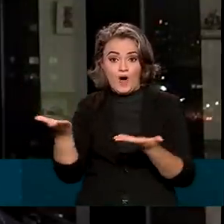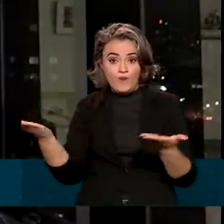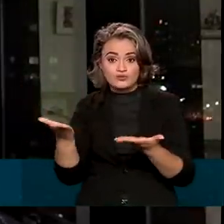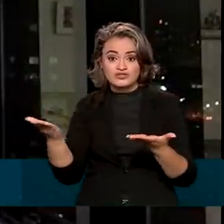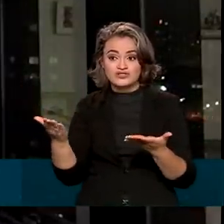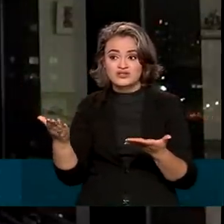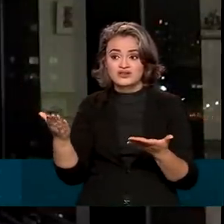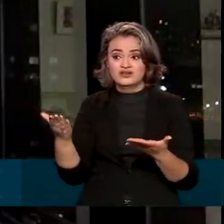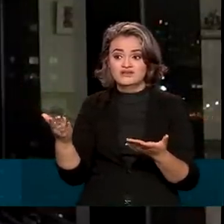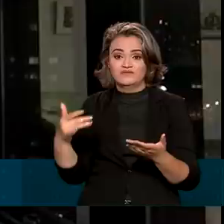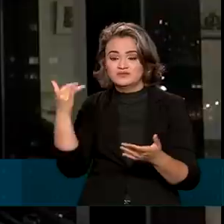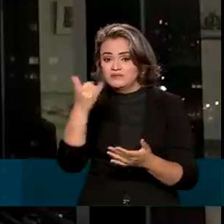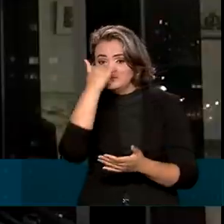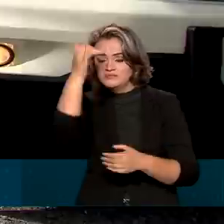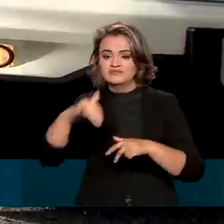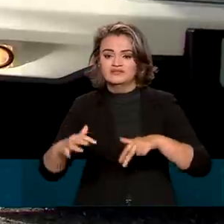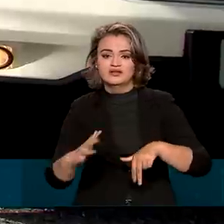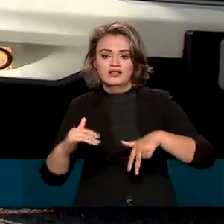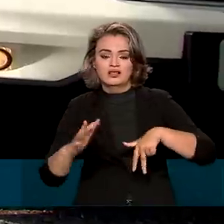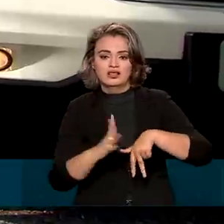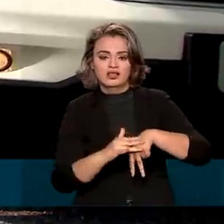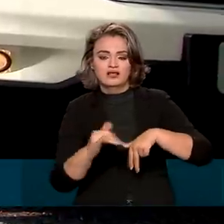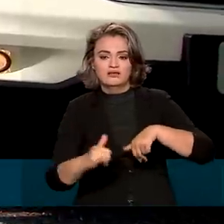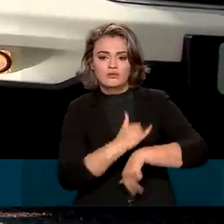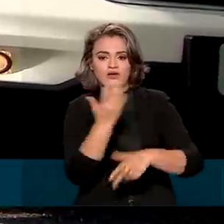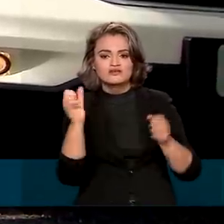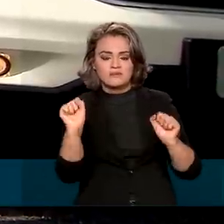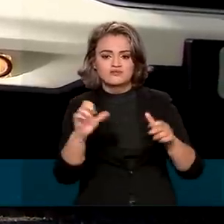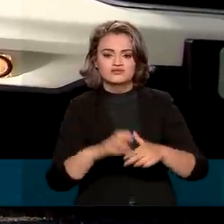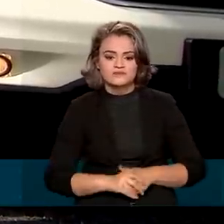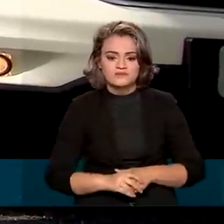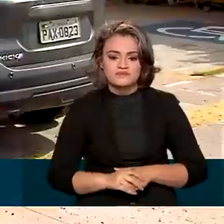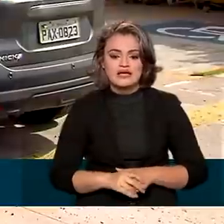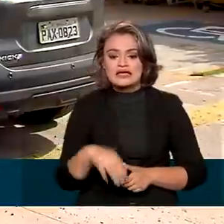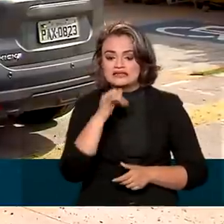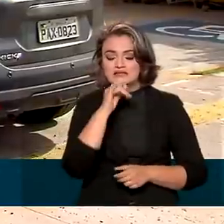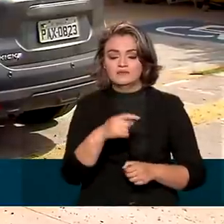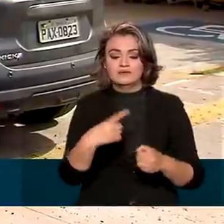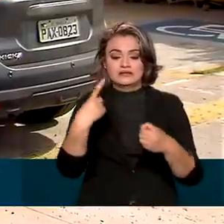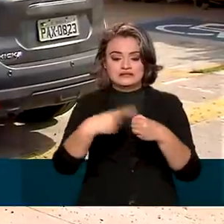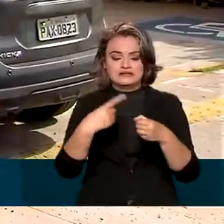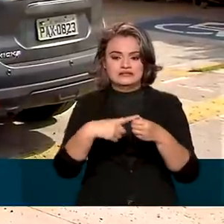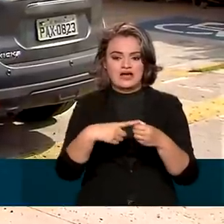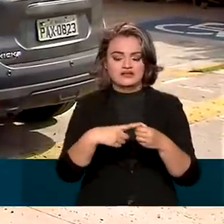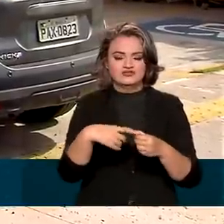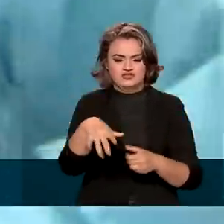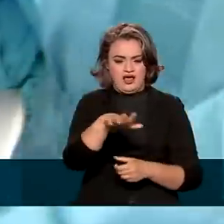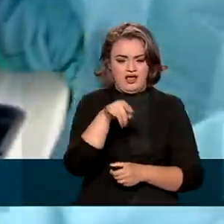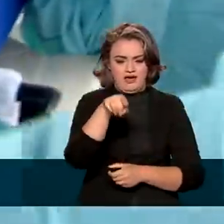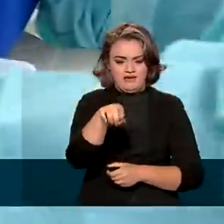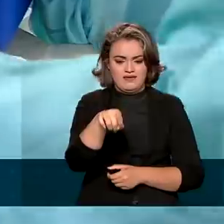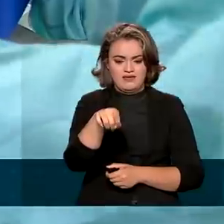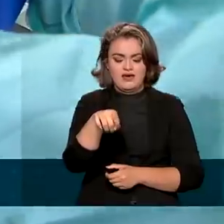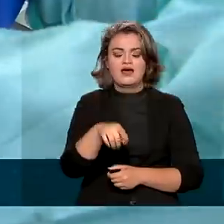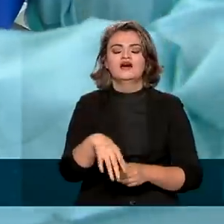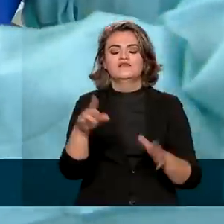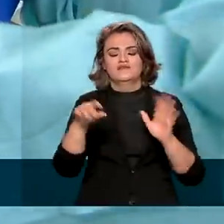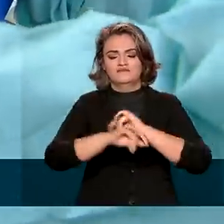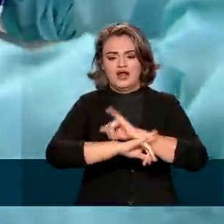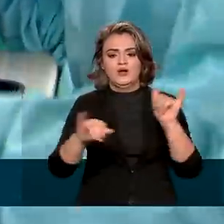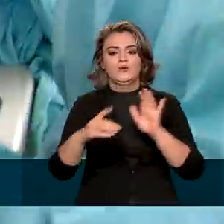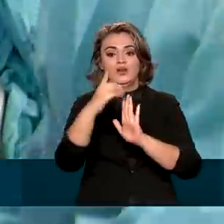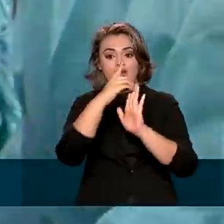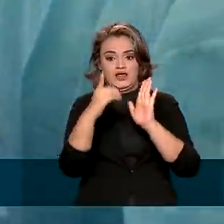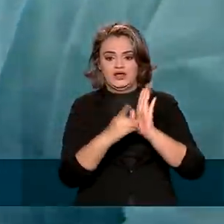aqui ou hospitalizado daqui a 15 dias. Algumas cidades, como São Bernardo do Campo e São Caetano do Sul, editaram decretos